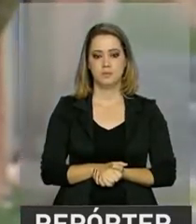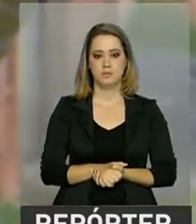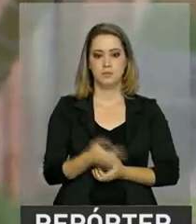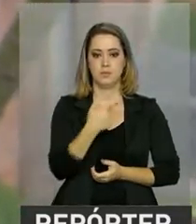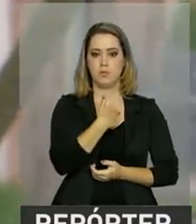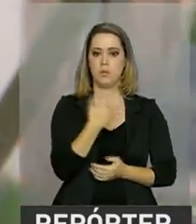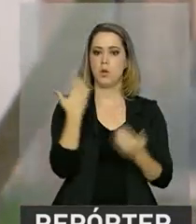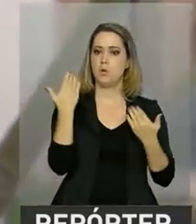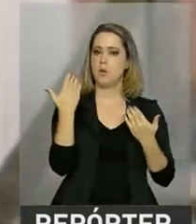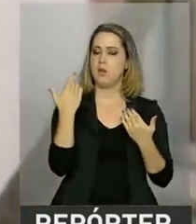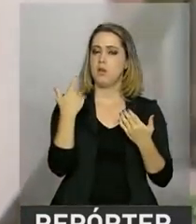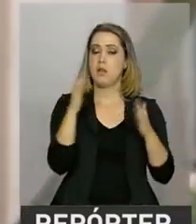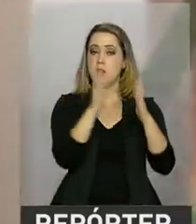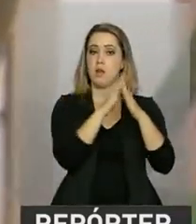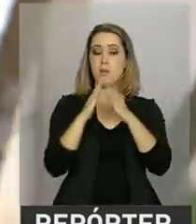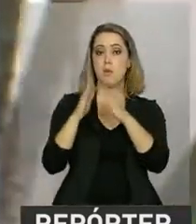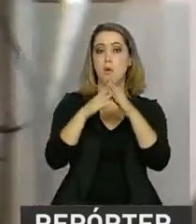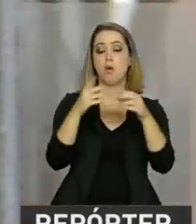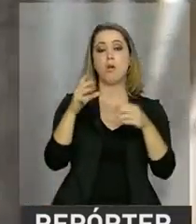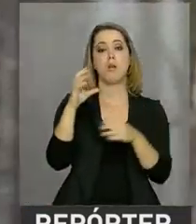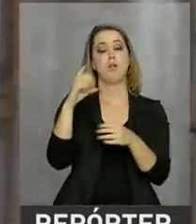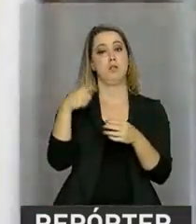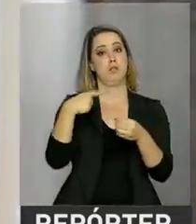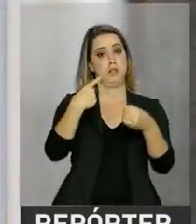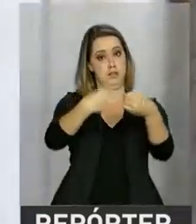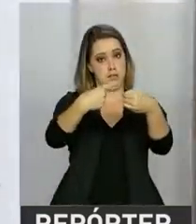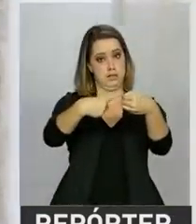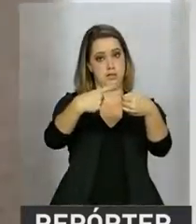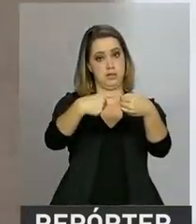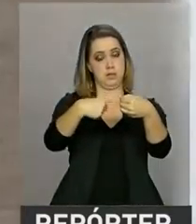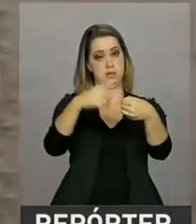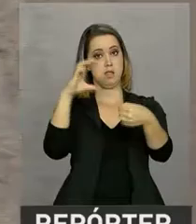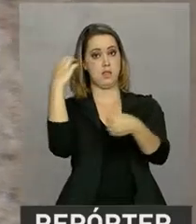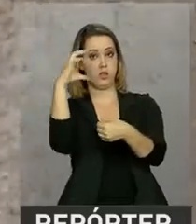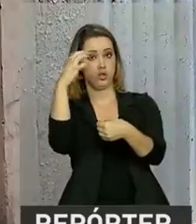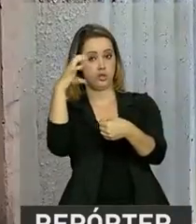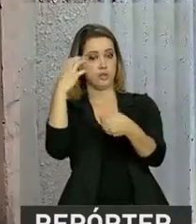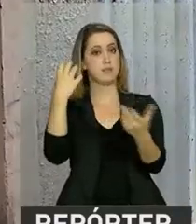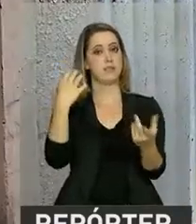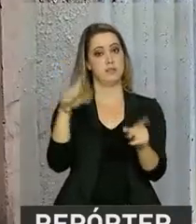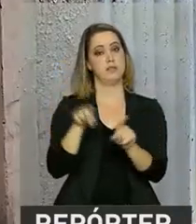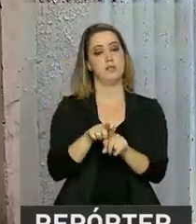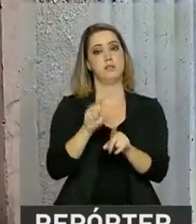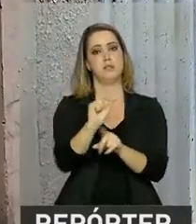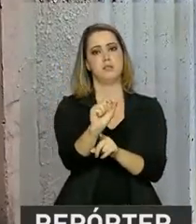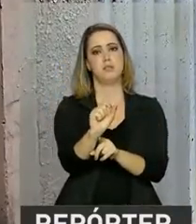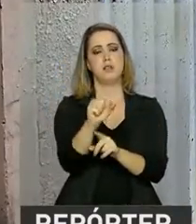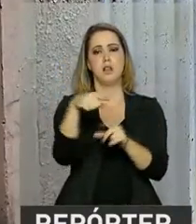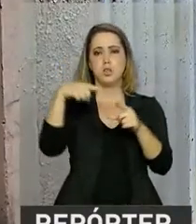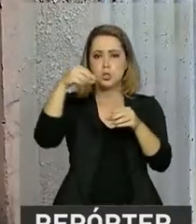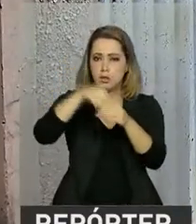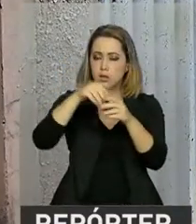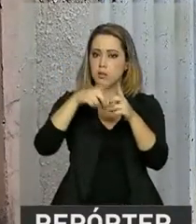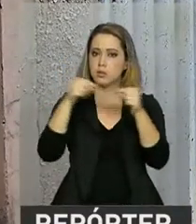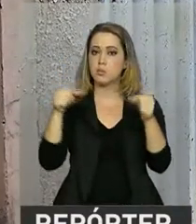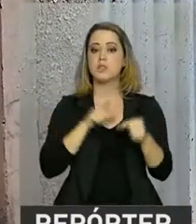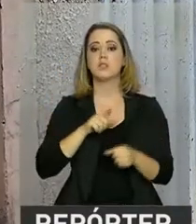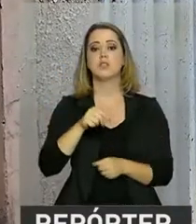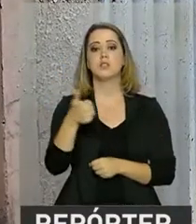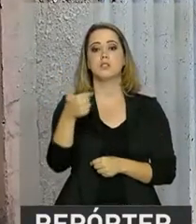Moradora da periferia de Ceilândia, cidade mais populosa do Distrito Federal, Gabriela tem 17 anos,